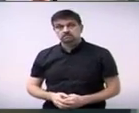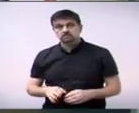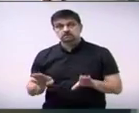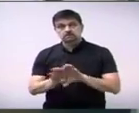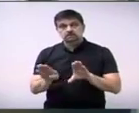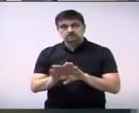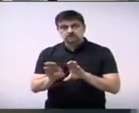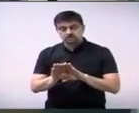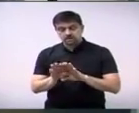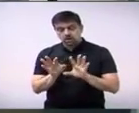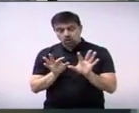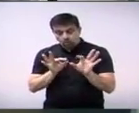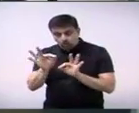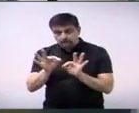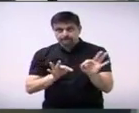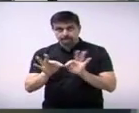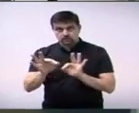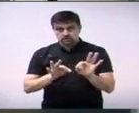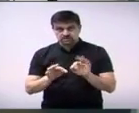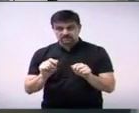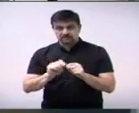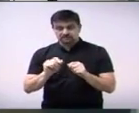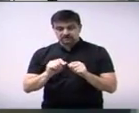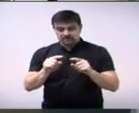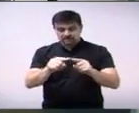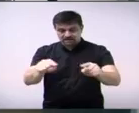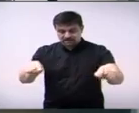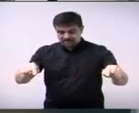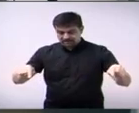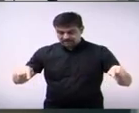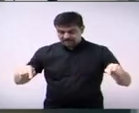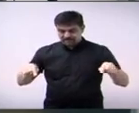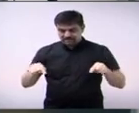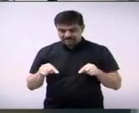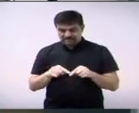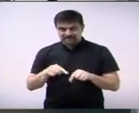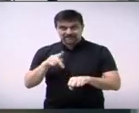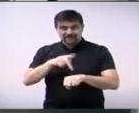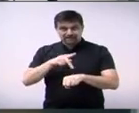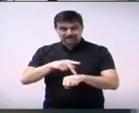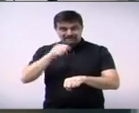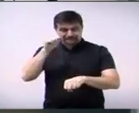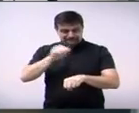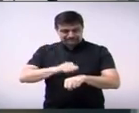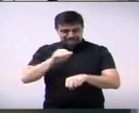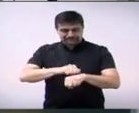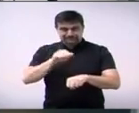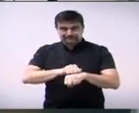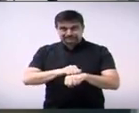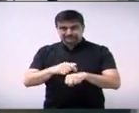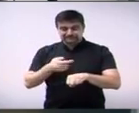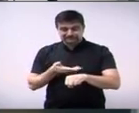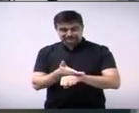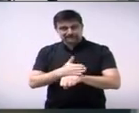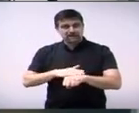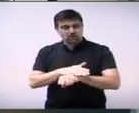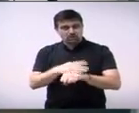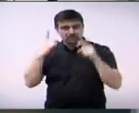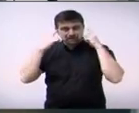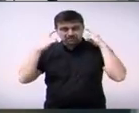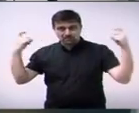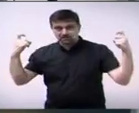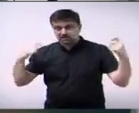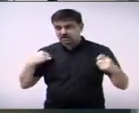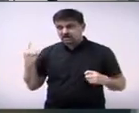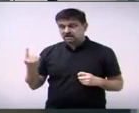o projeto de uso e ocupação de solo creio eu que a gente tem que ter um pouquinho mais de responsabilidade com as